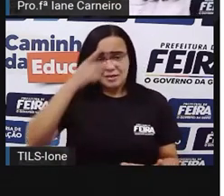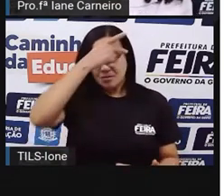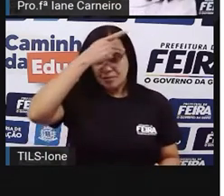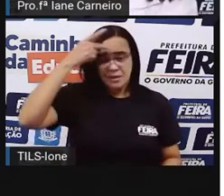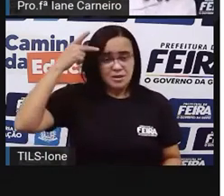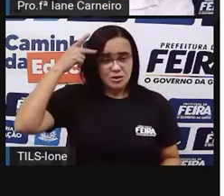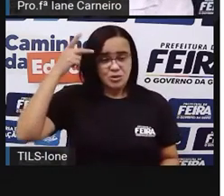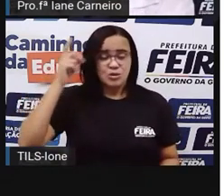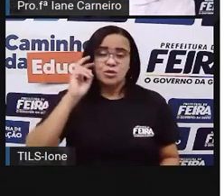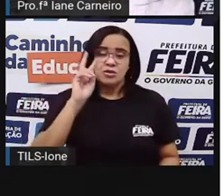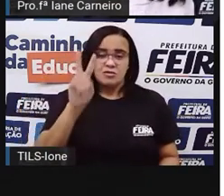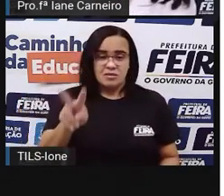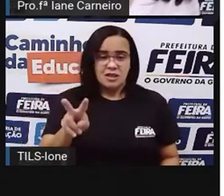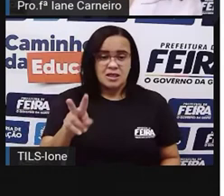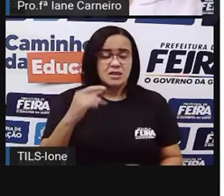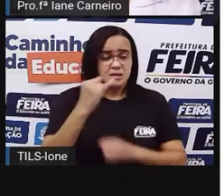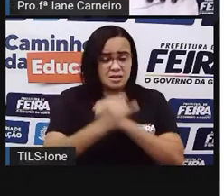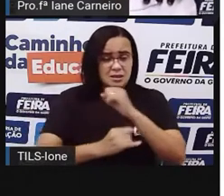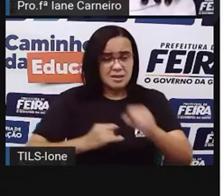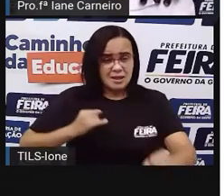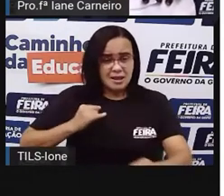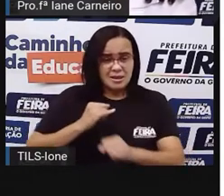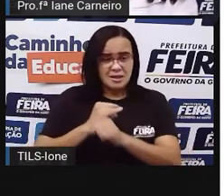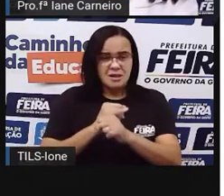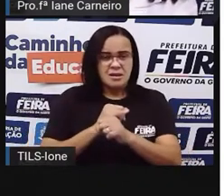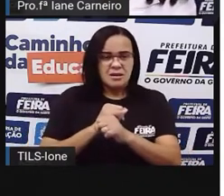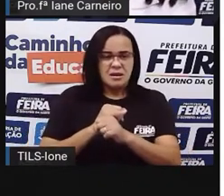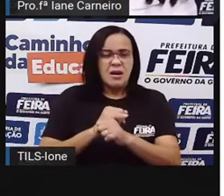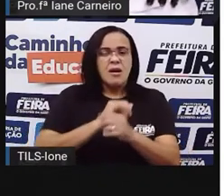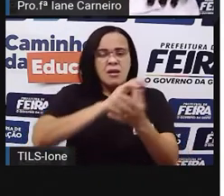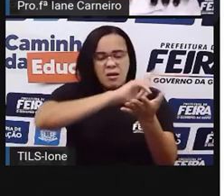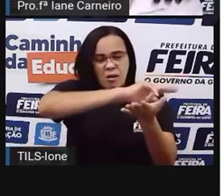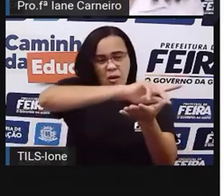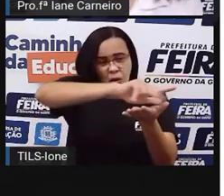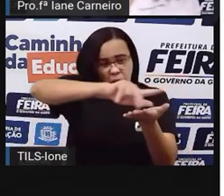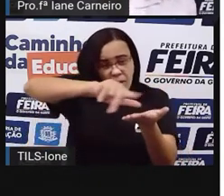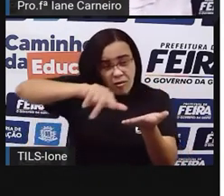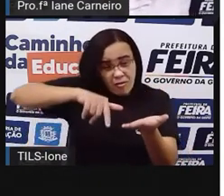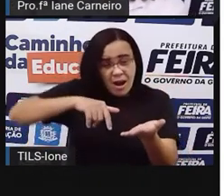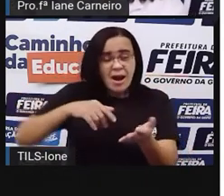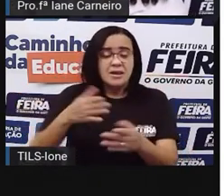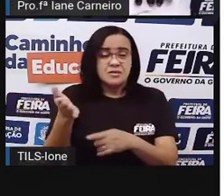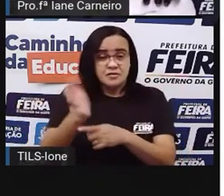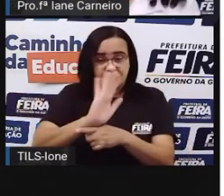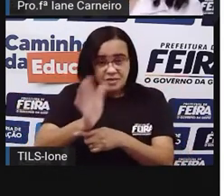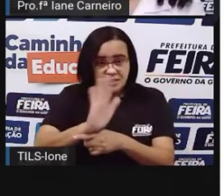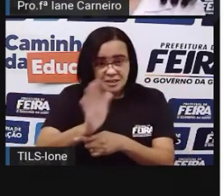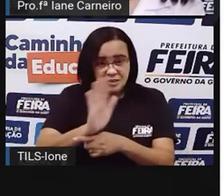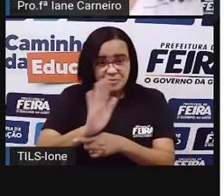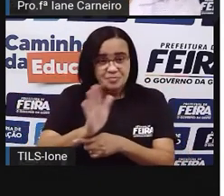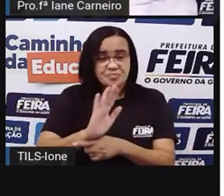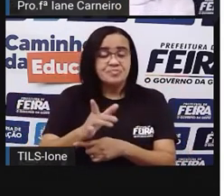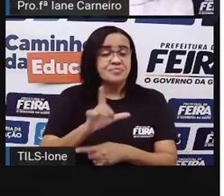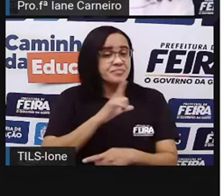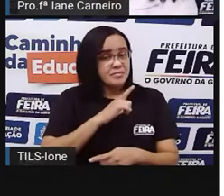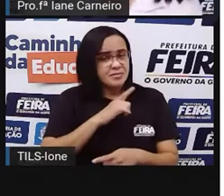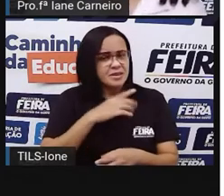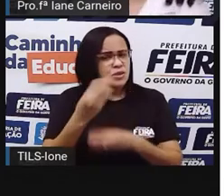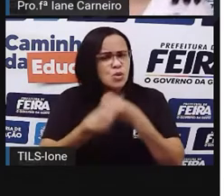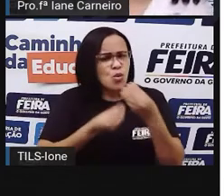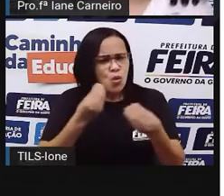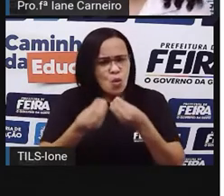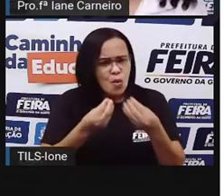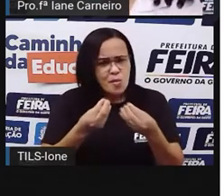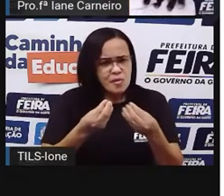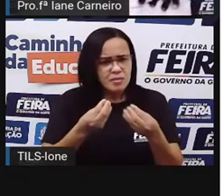internet, se você puder e quiser, né? Na internet tem vários vídeos ensinando como você pode fazer o letreir, né? Qual o material